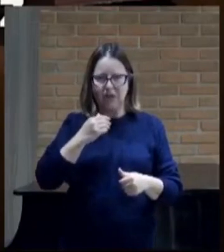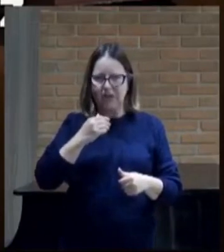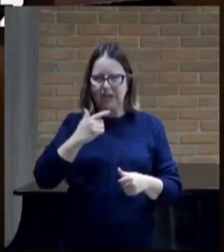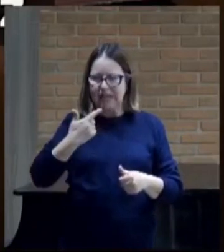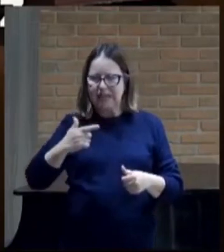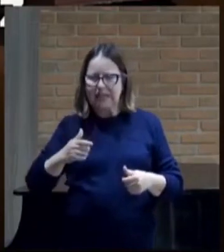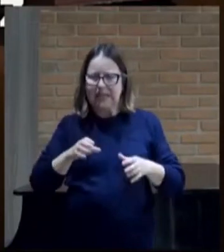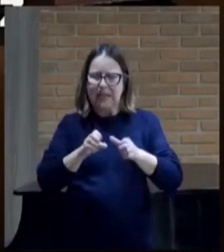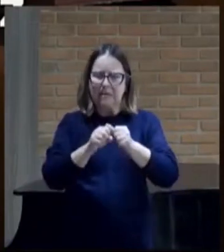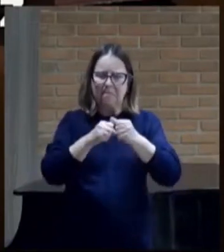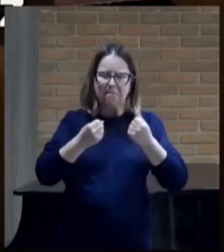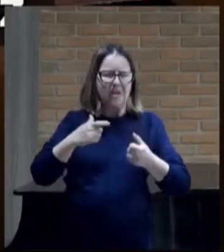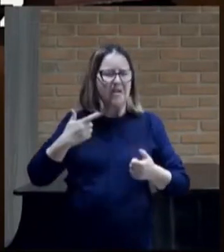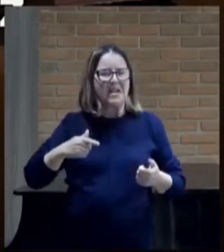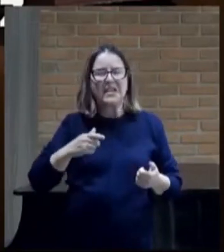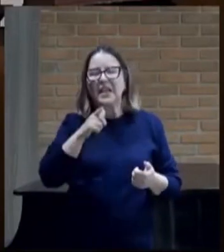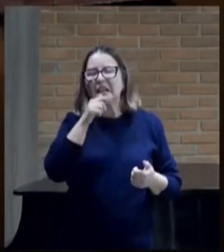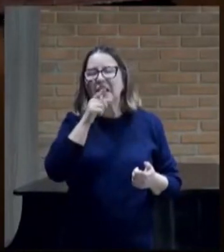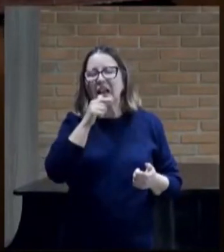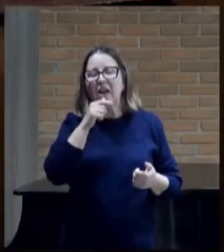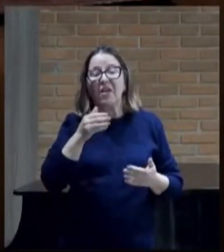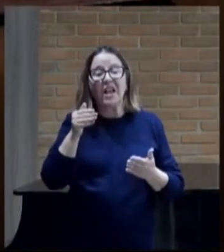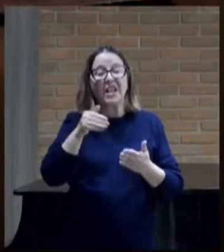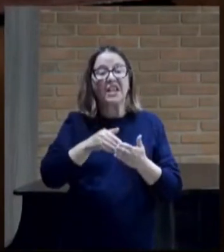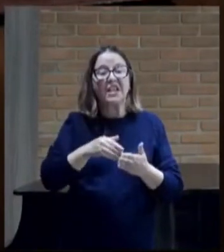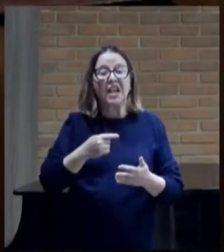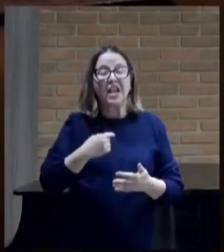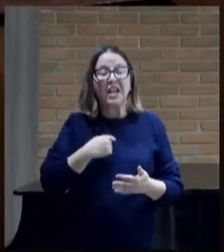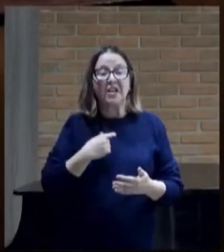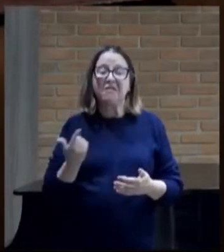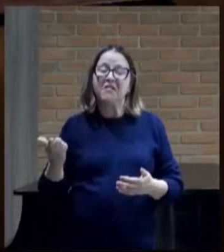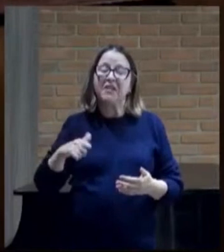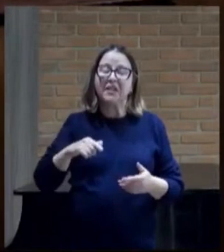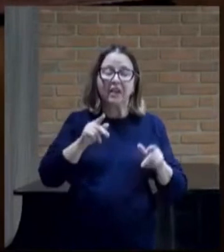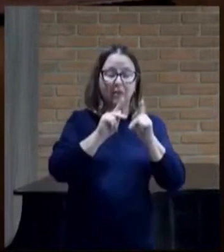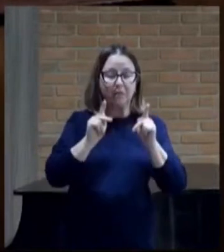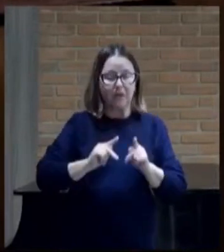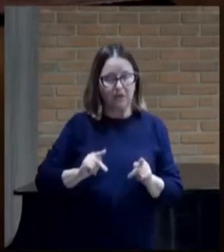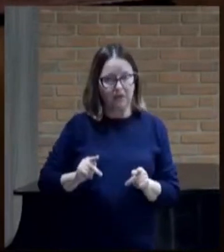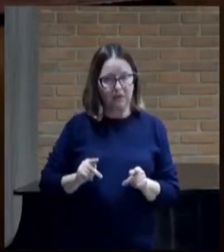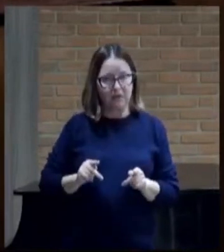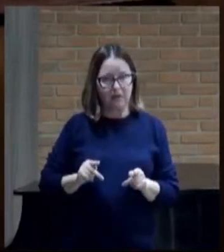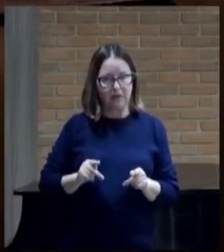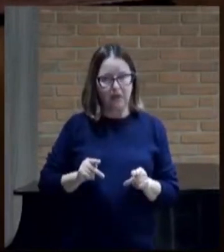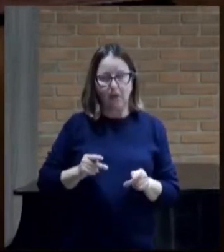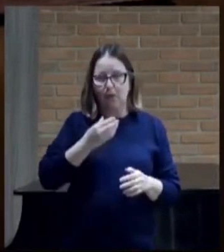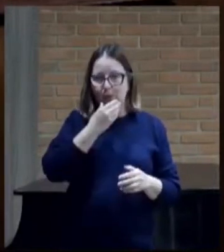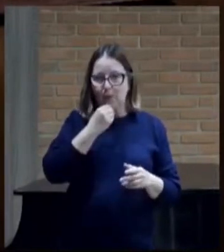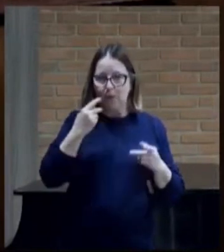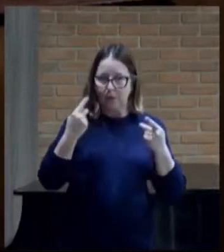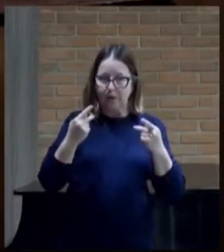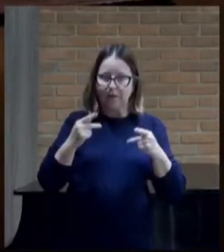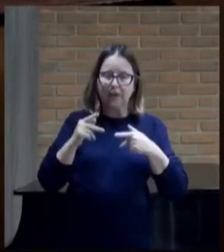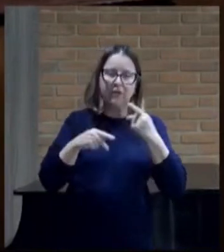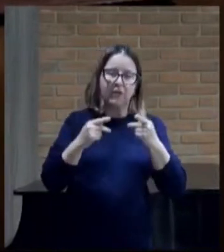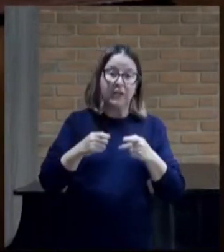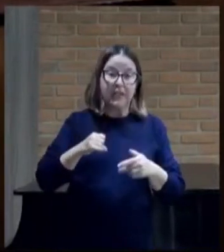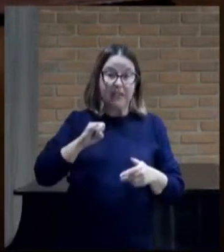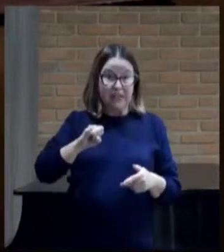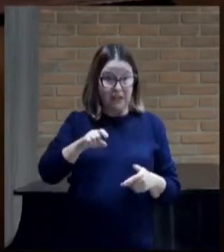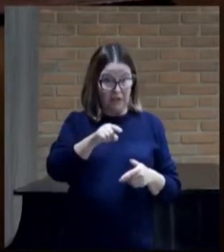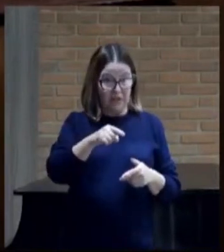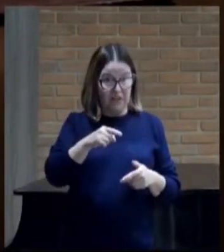água até que eu volte em paz disse Micaías se voltares em paz